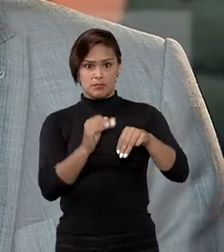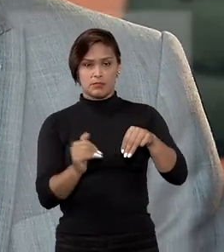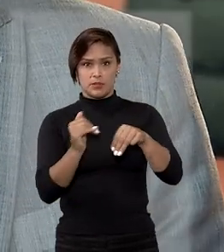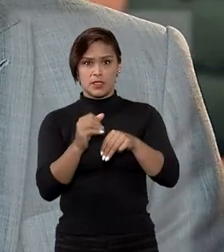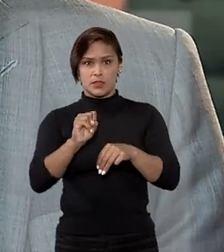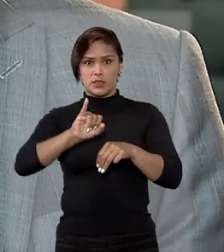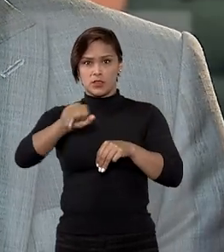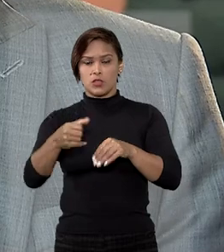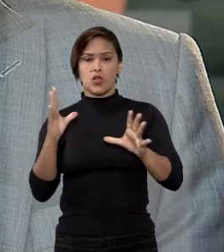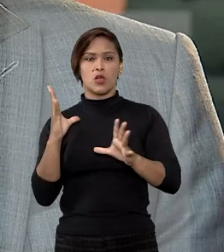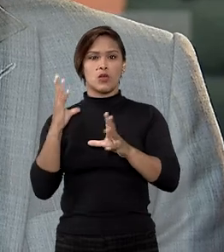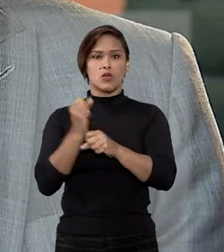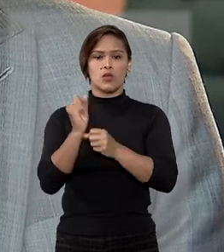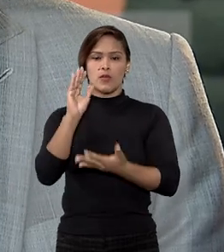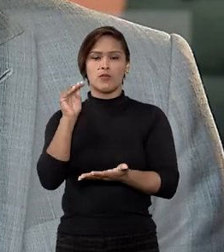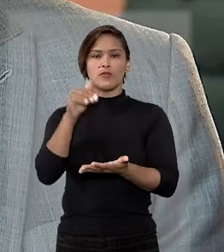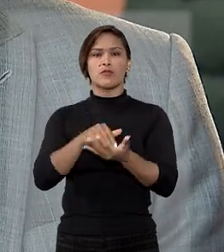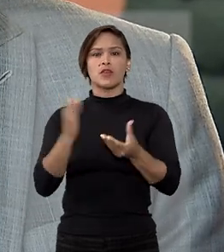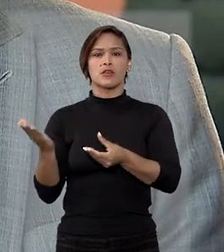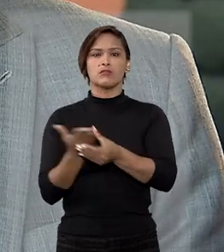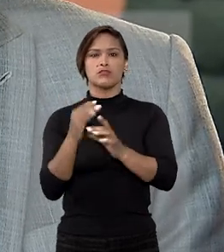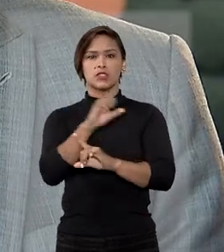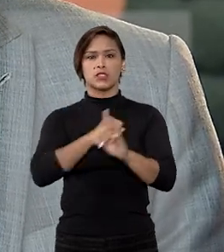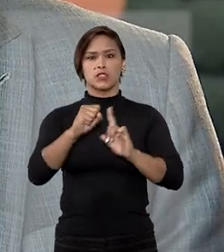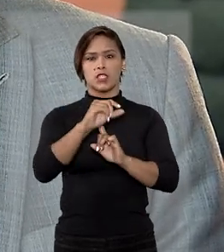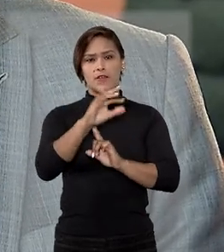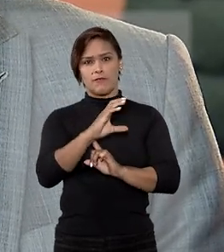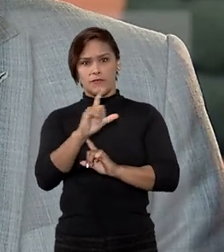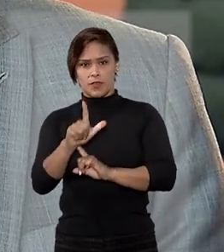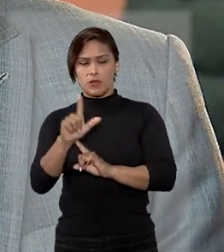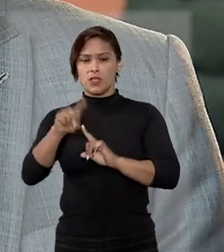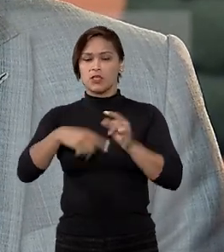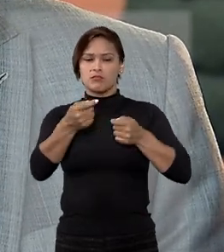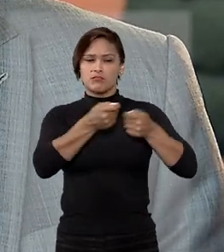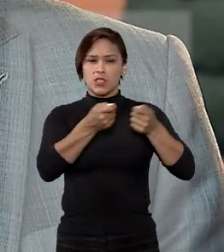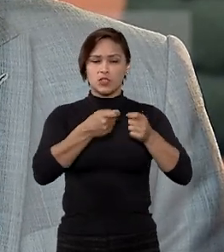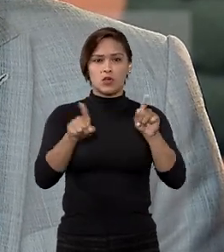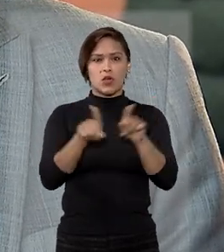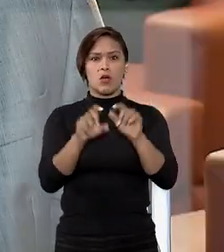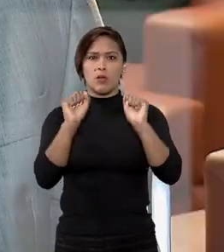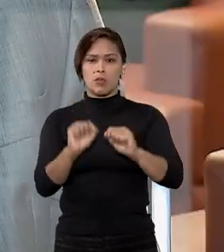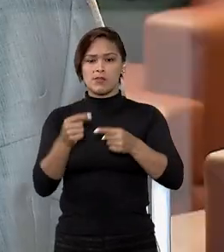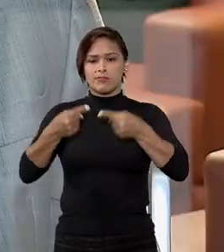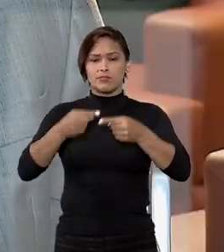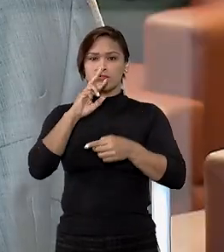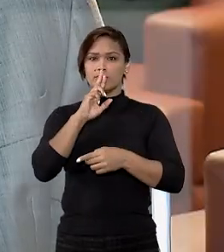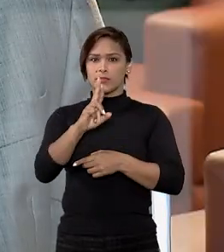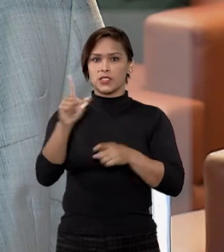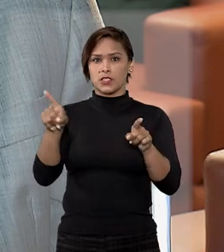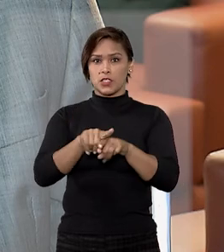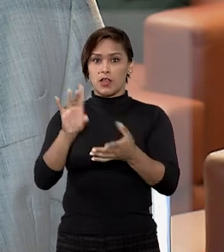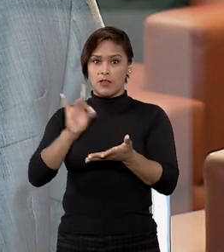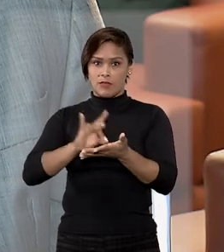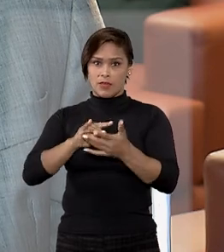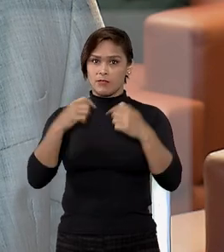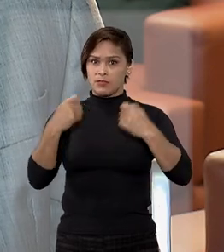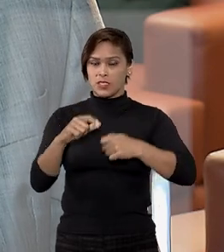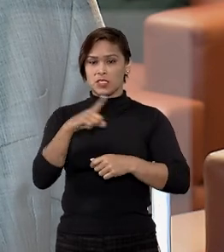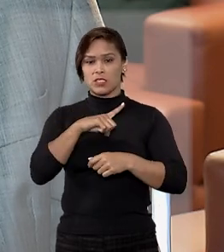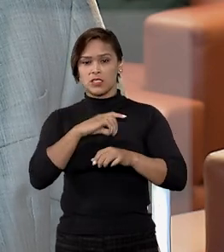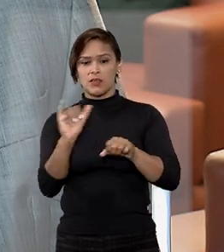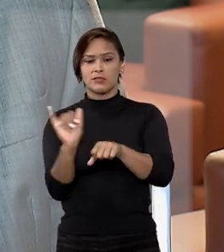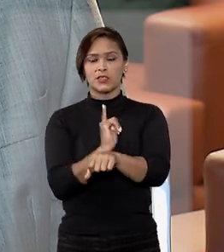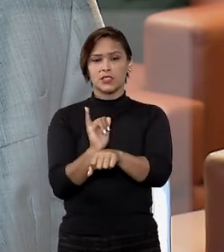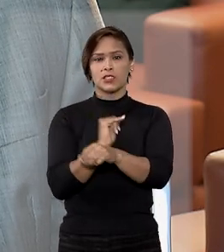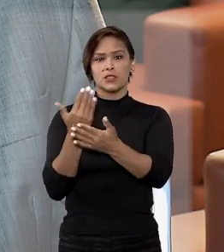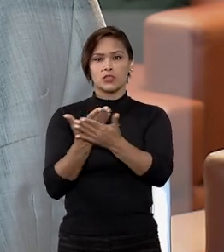Martins, apenas a conclusão definitiva das ações civis públicas que discutem os planos poderá responder sobre a real necessidade